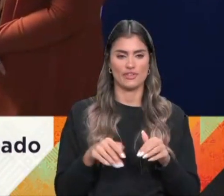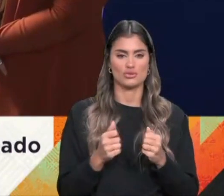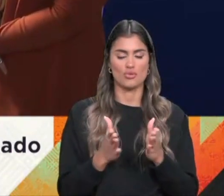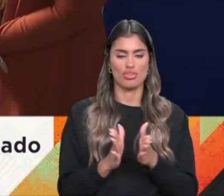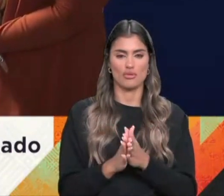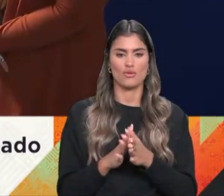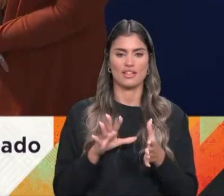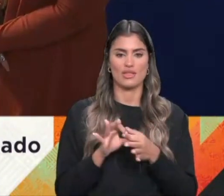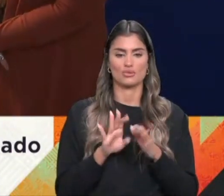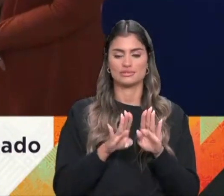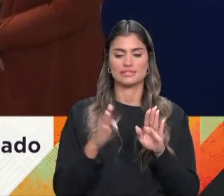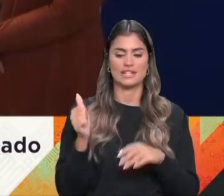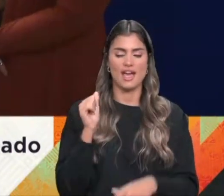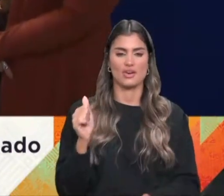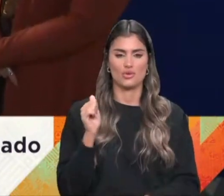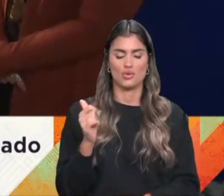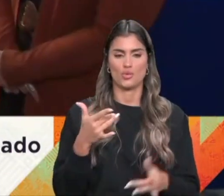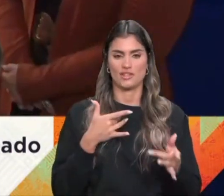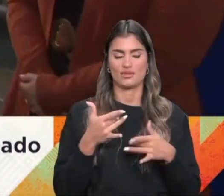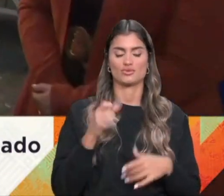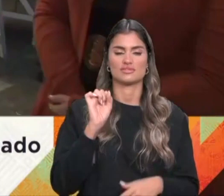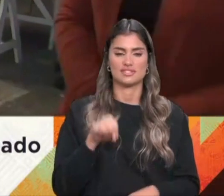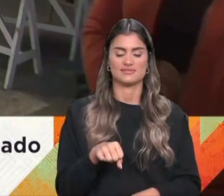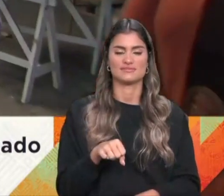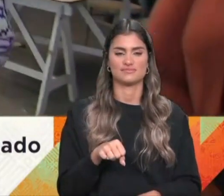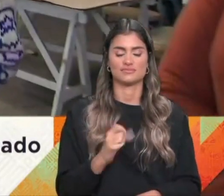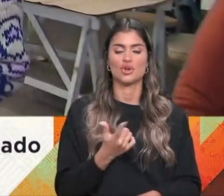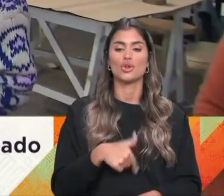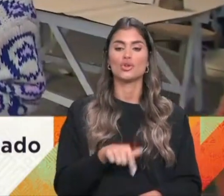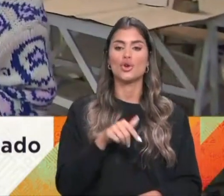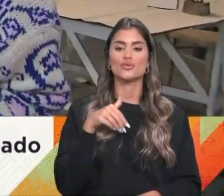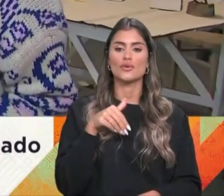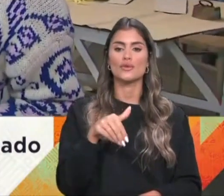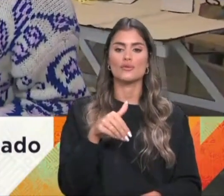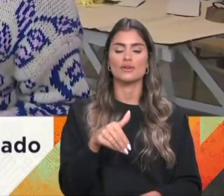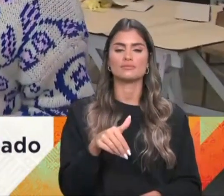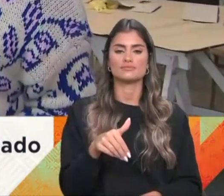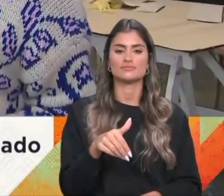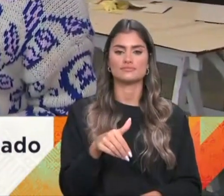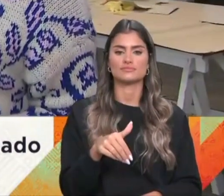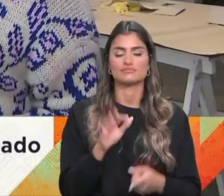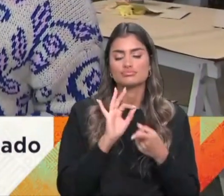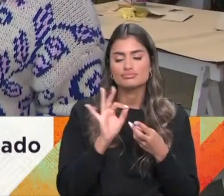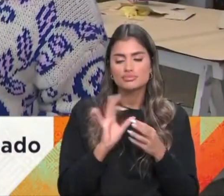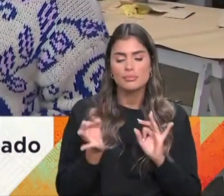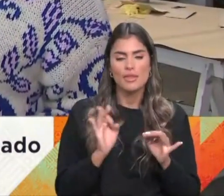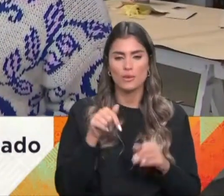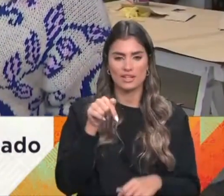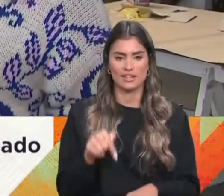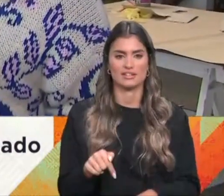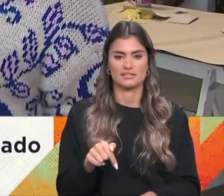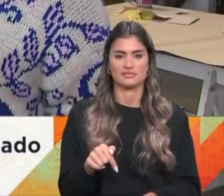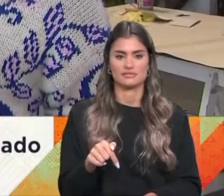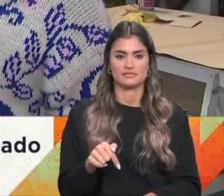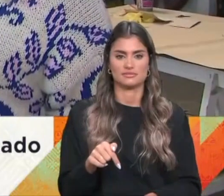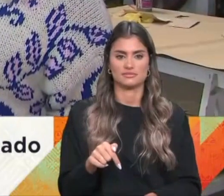cénica da cenografia, não é? Sim. Nós vamos ter alguns elementos que estão a ser preparados aqui. Vamos também ter telões que